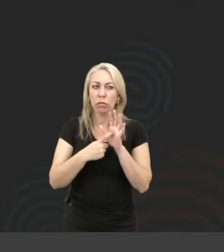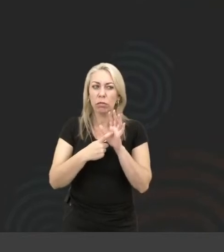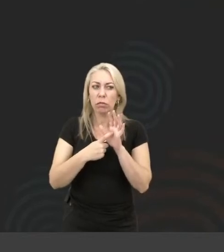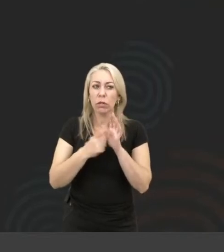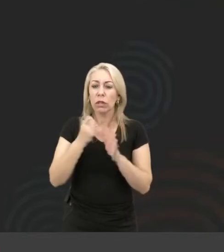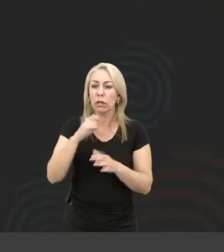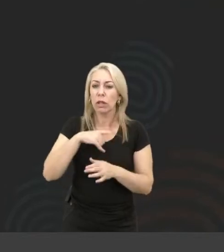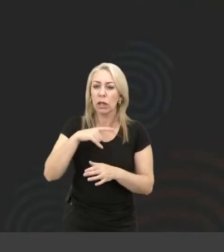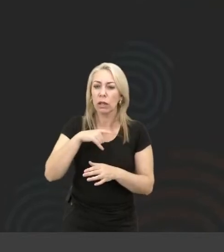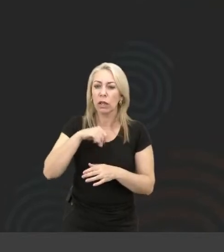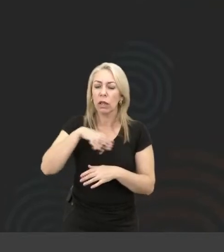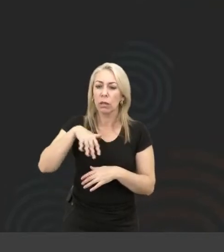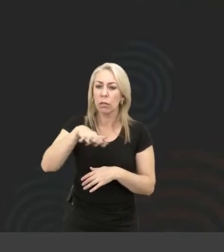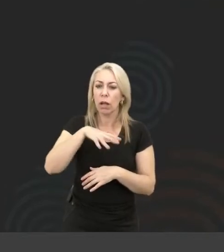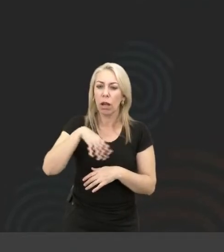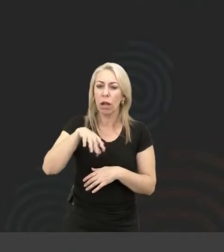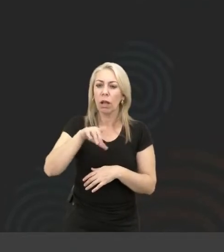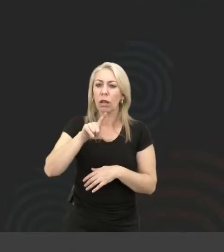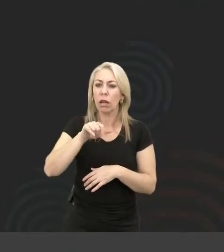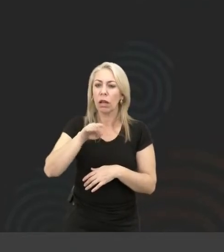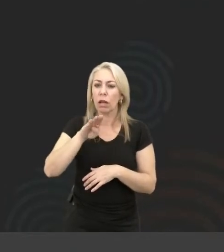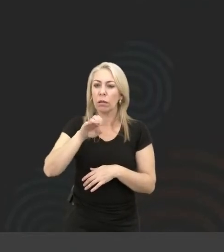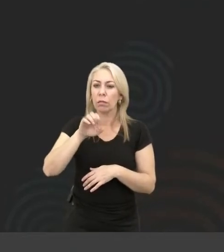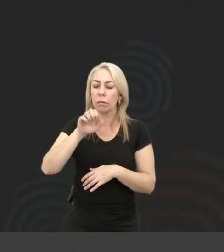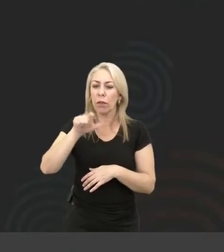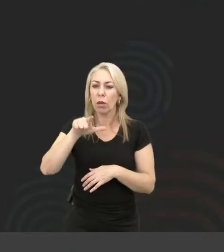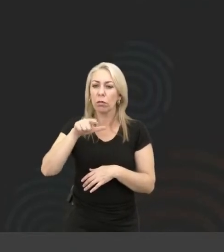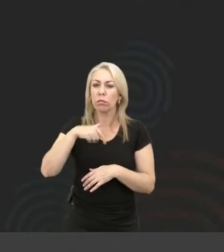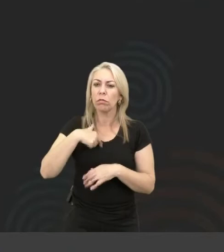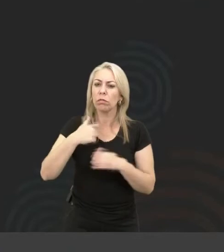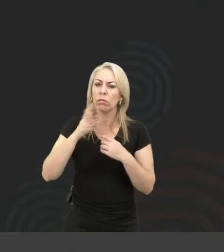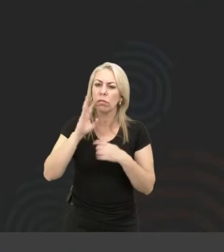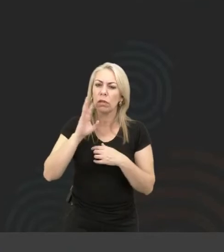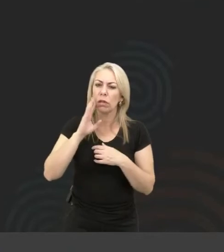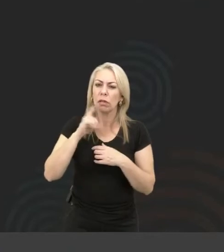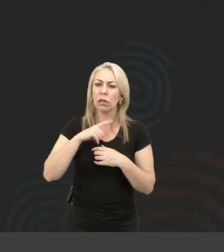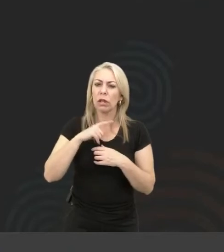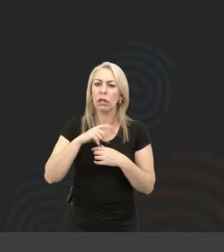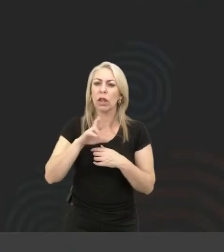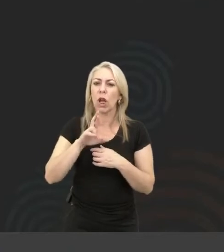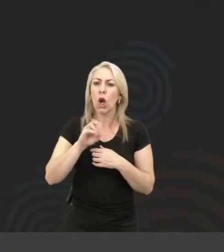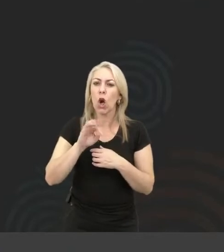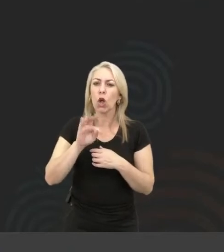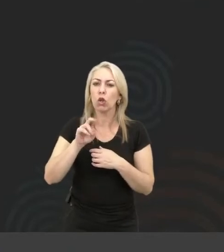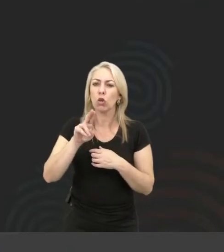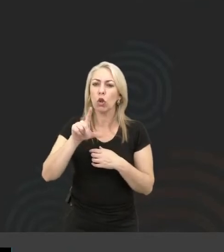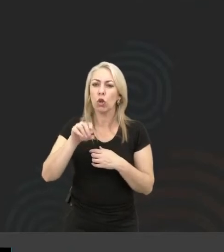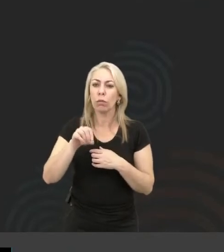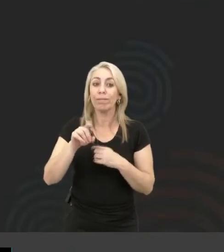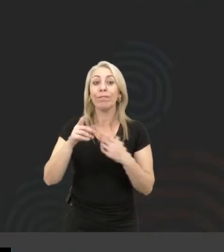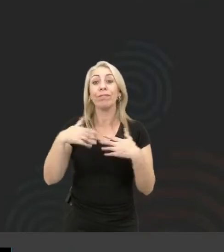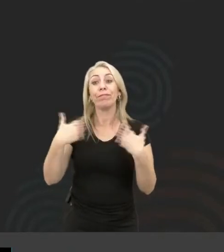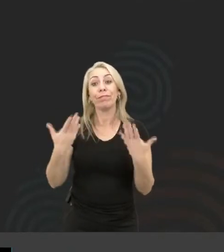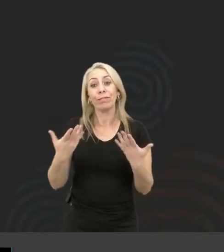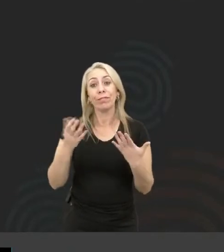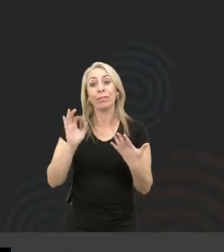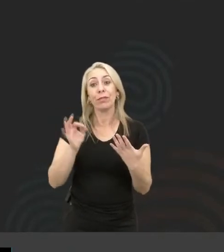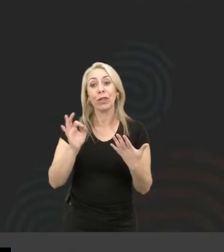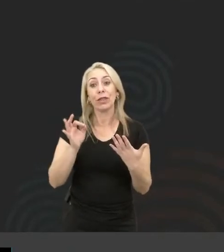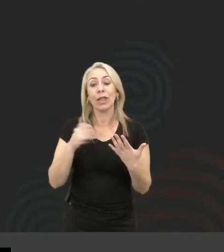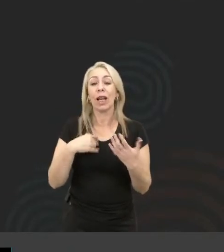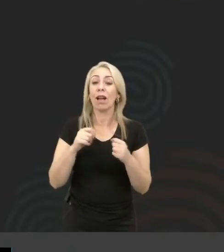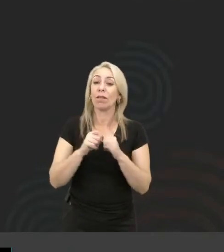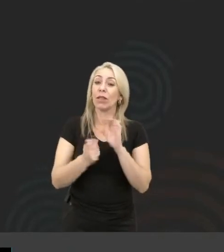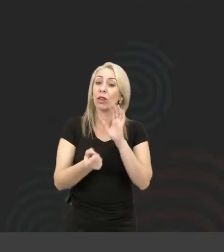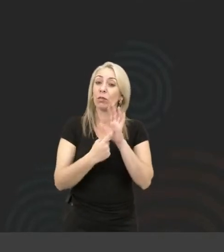uma área label bacana, se ele tem rótulo, pois é. Às vezes você faz um